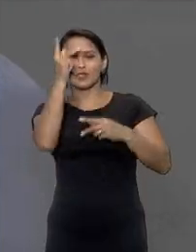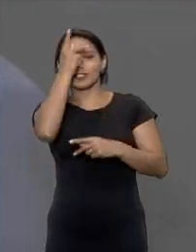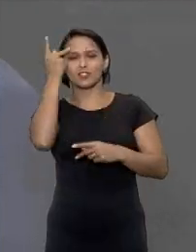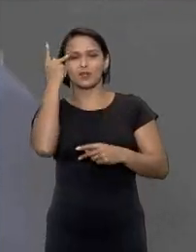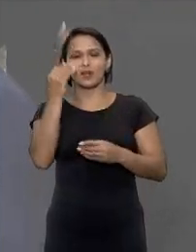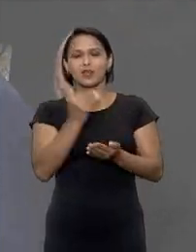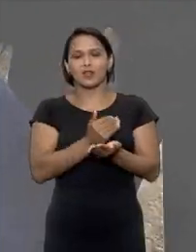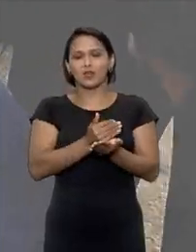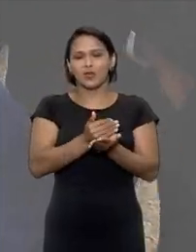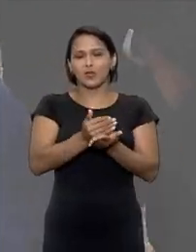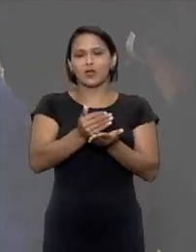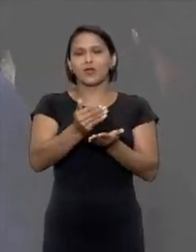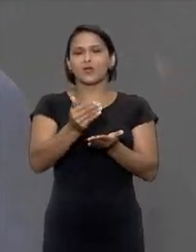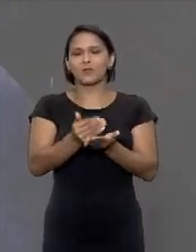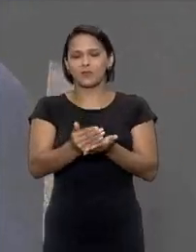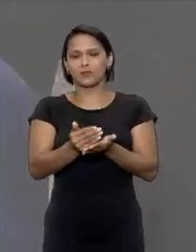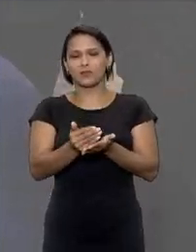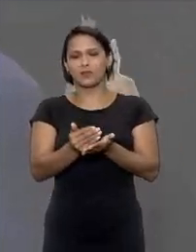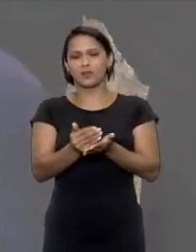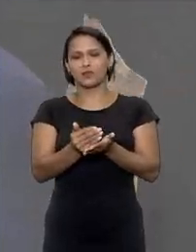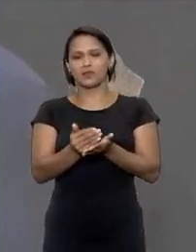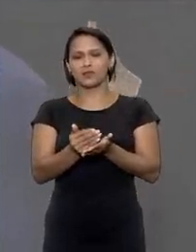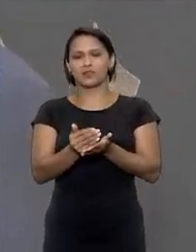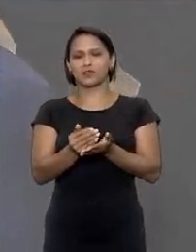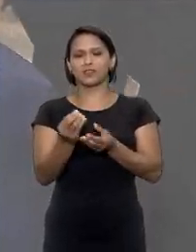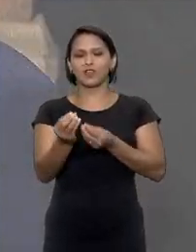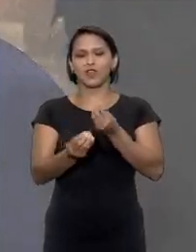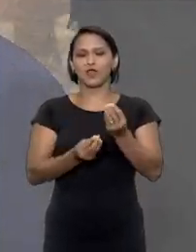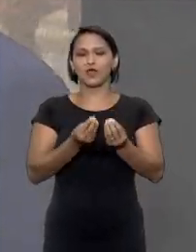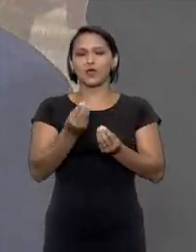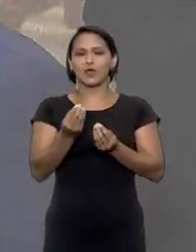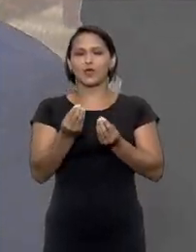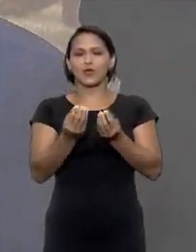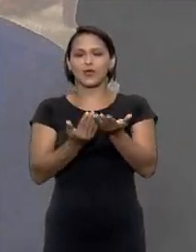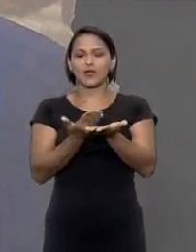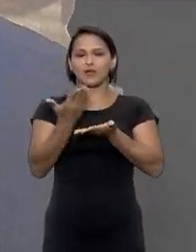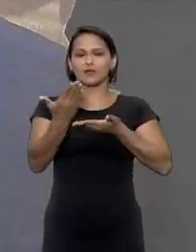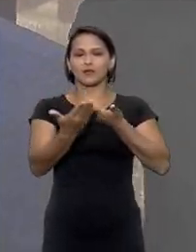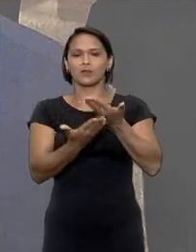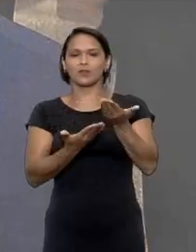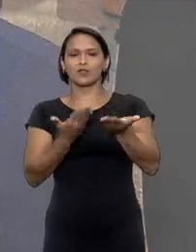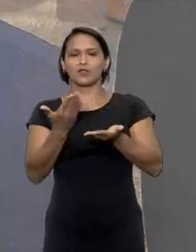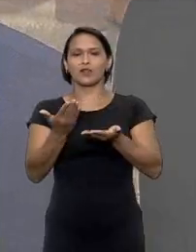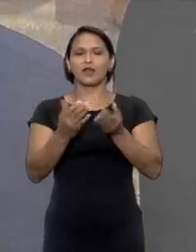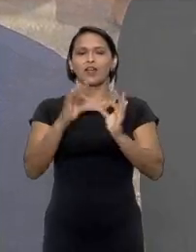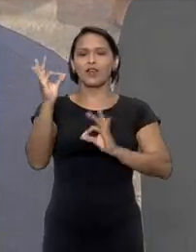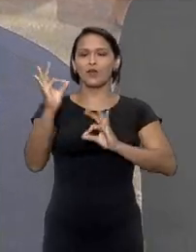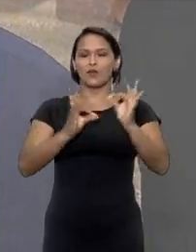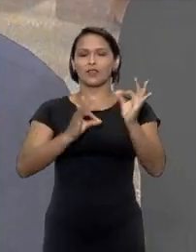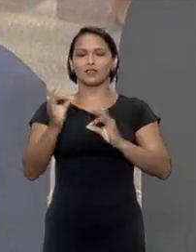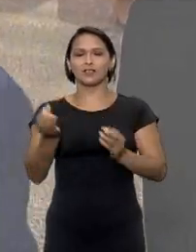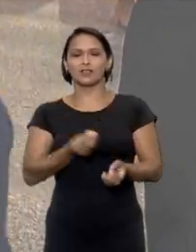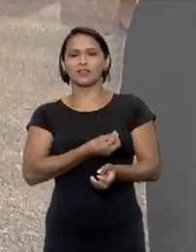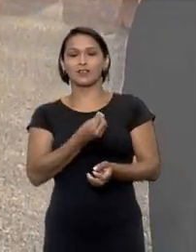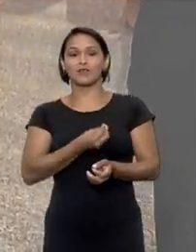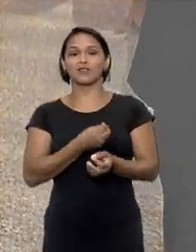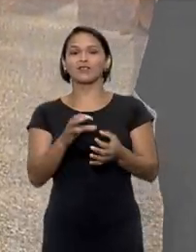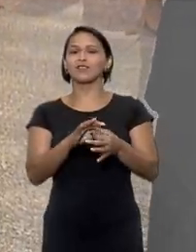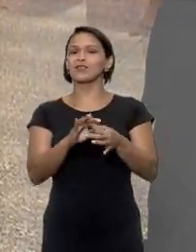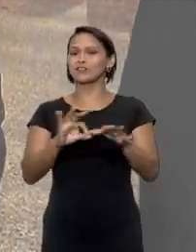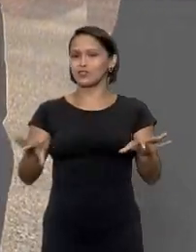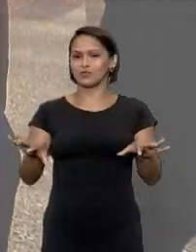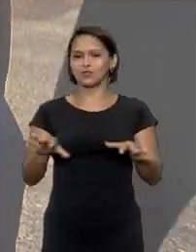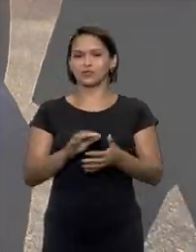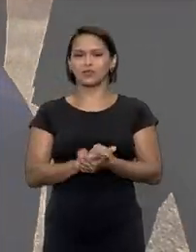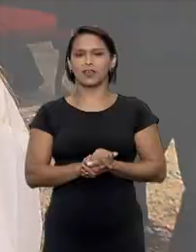começa com o trânsito a administração da nossa vida em condições de